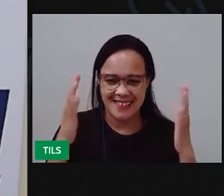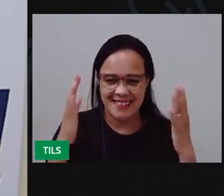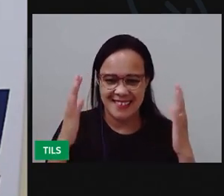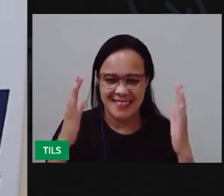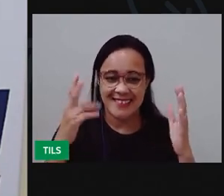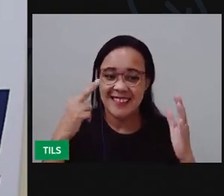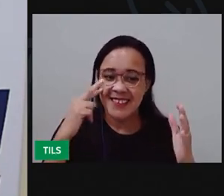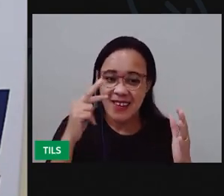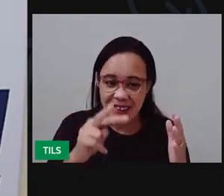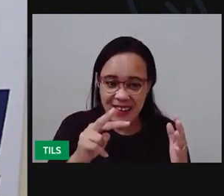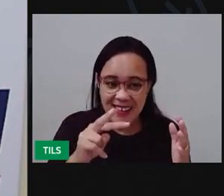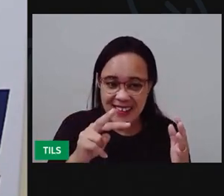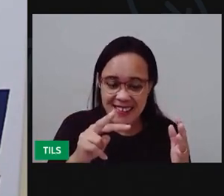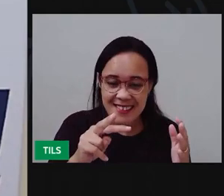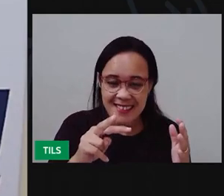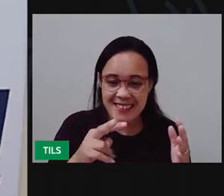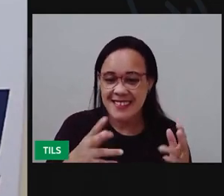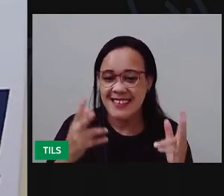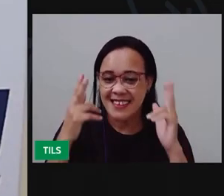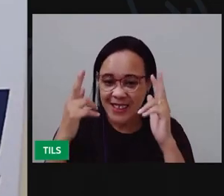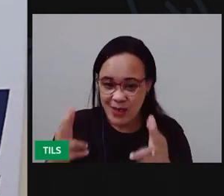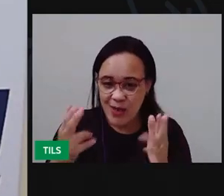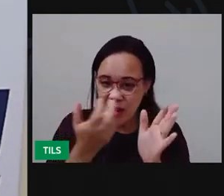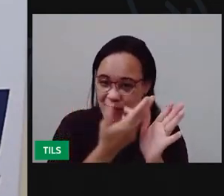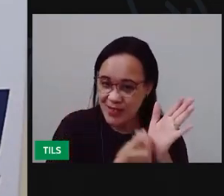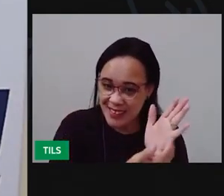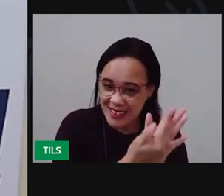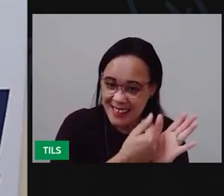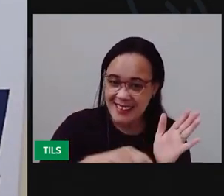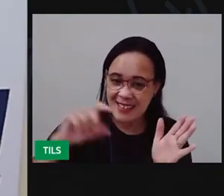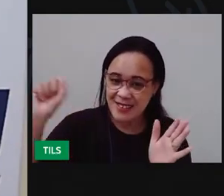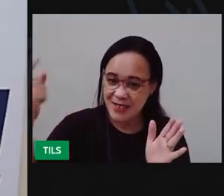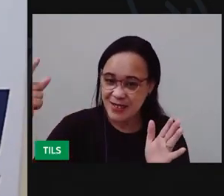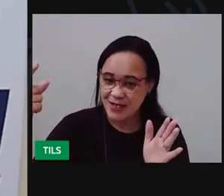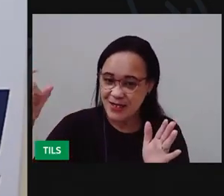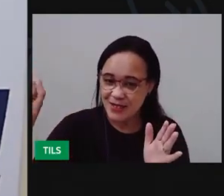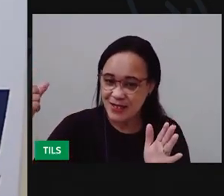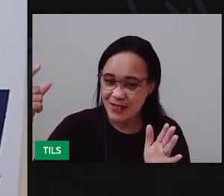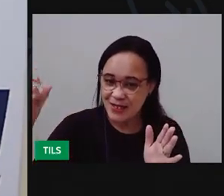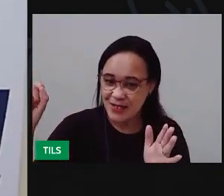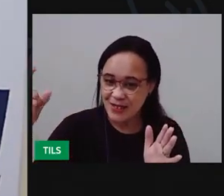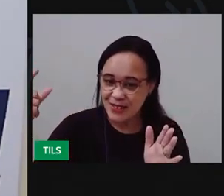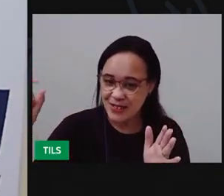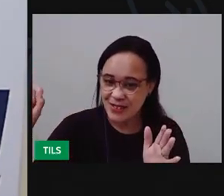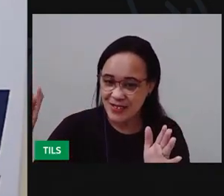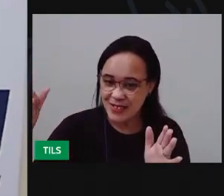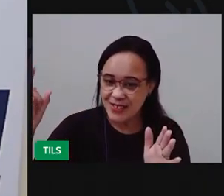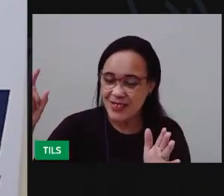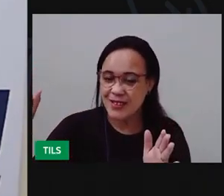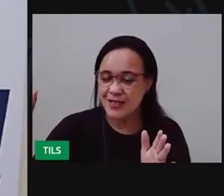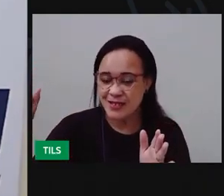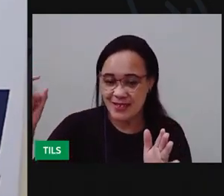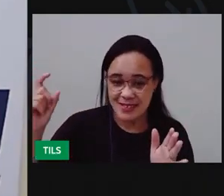Olha aqui a xilogravura. O desenho do sol. Que eu fiz aqui.